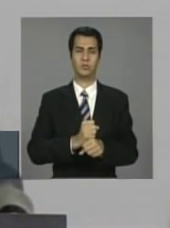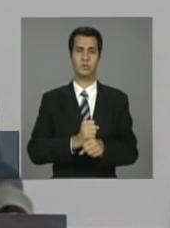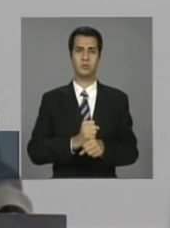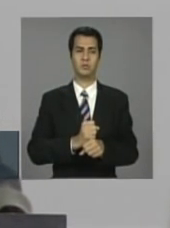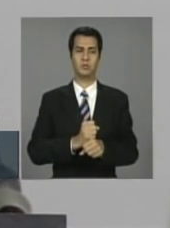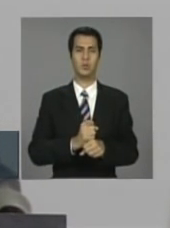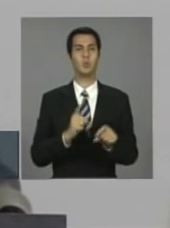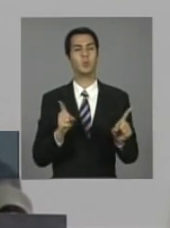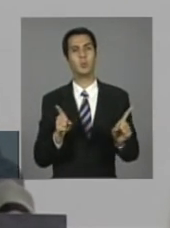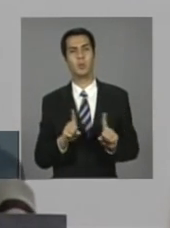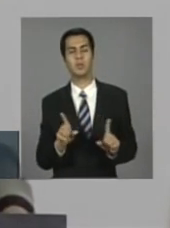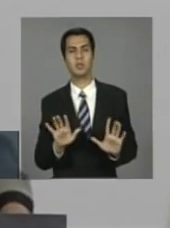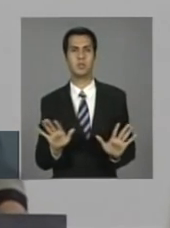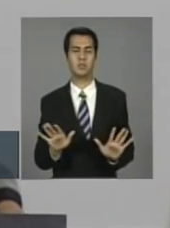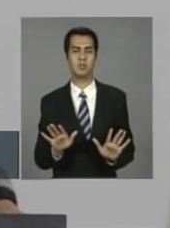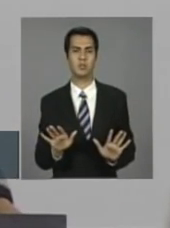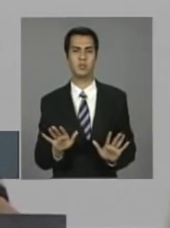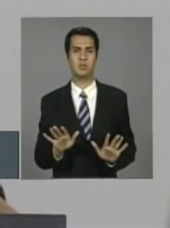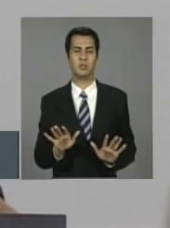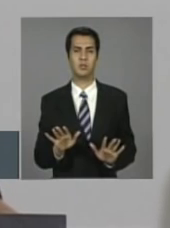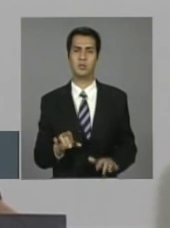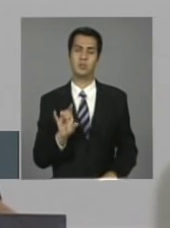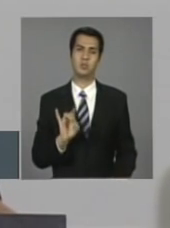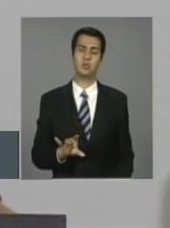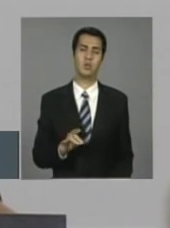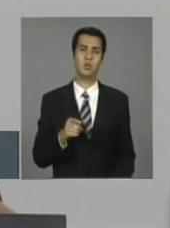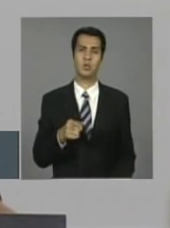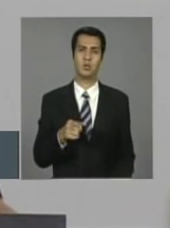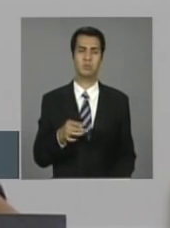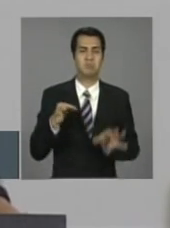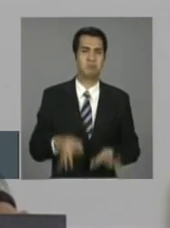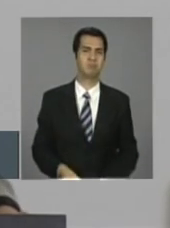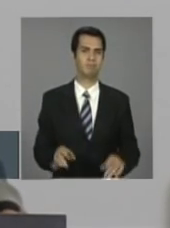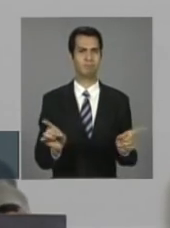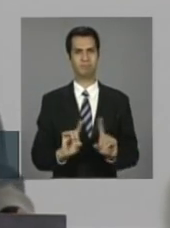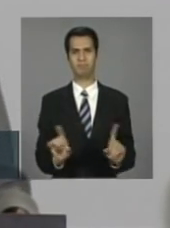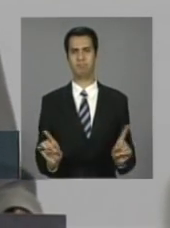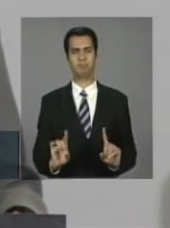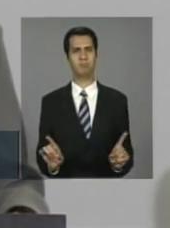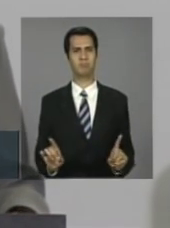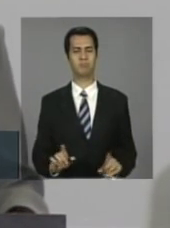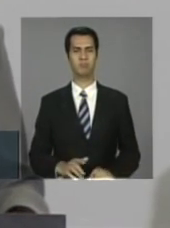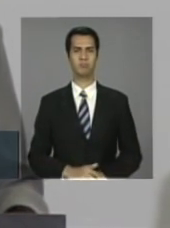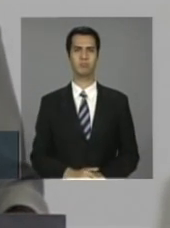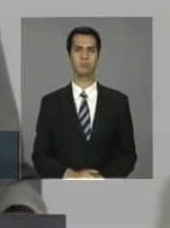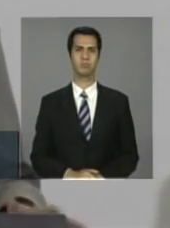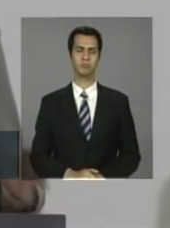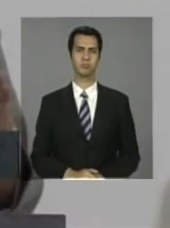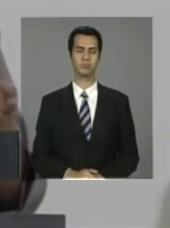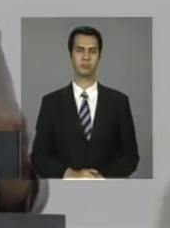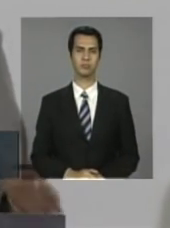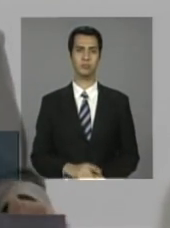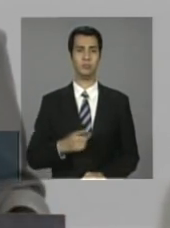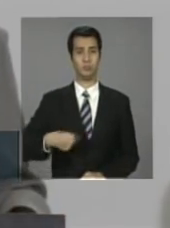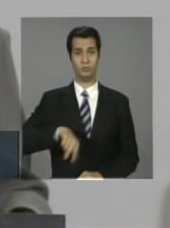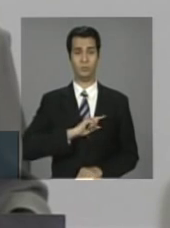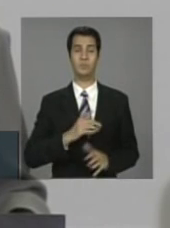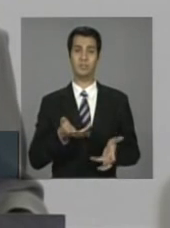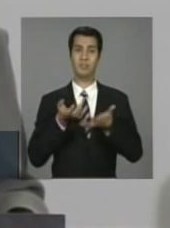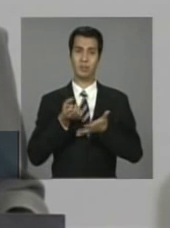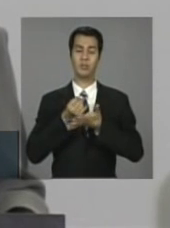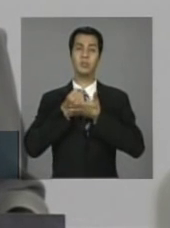sobre nenhuma circunstância adequada. E queremos dar essas